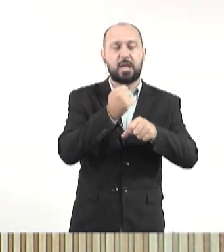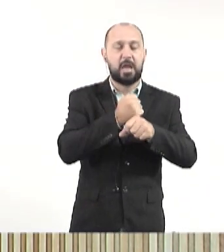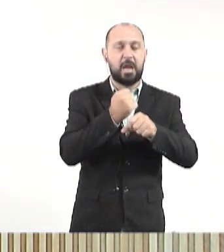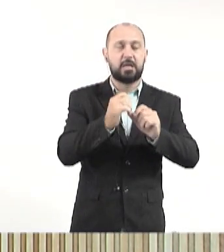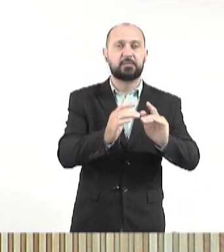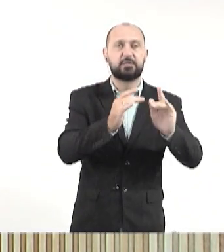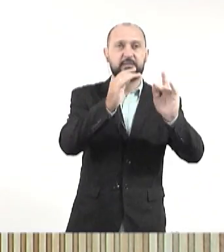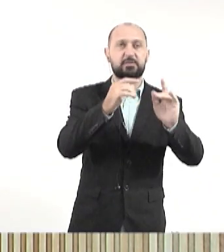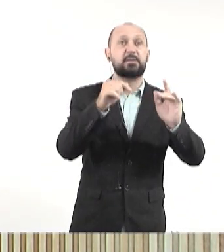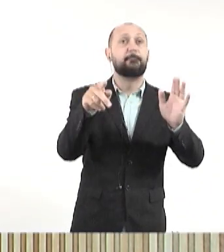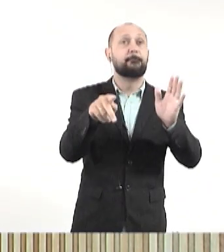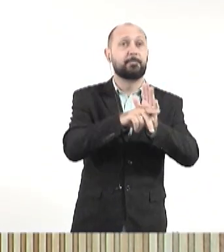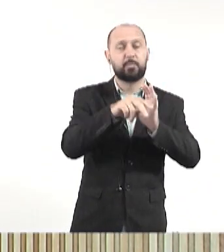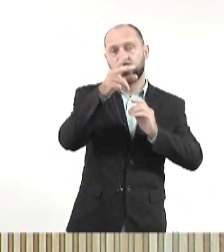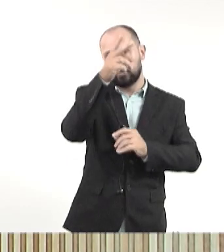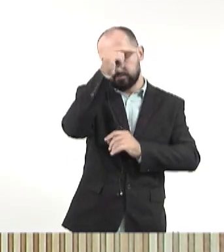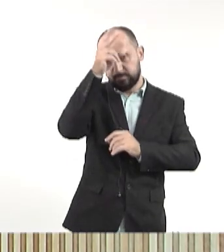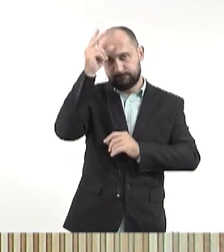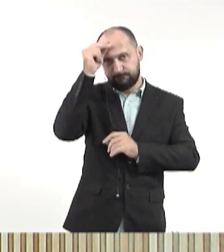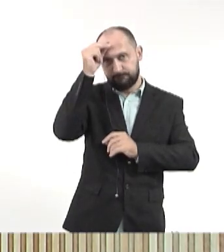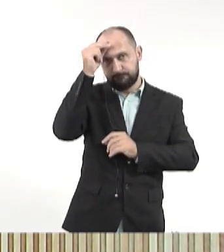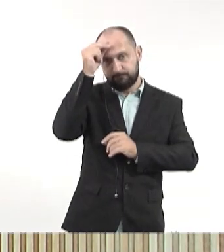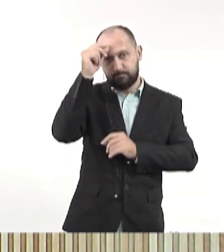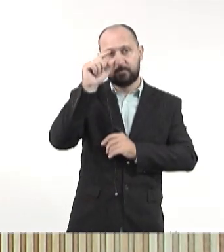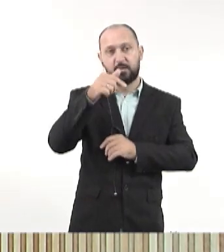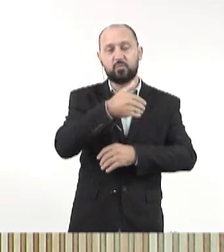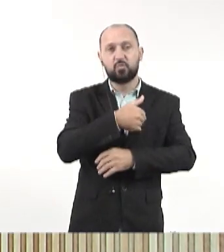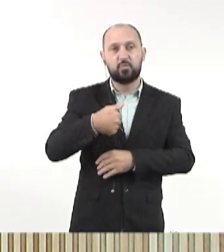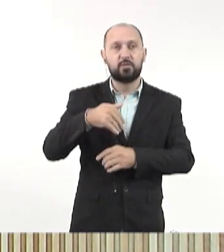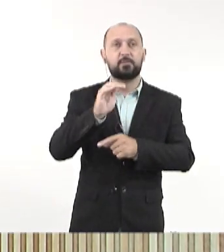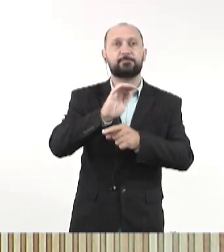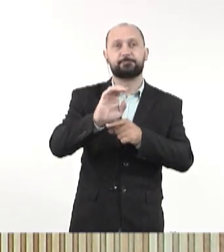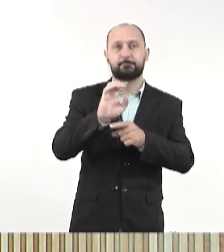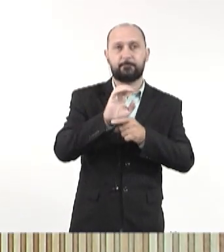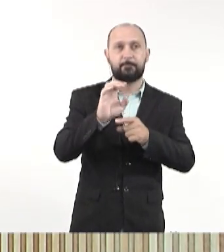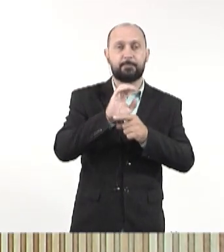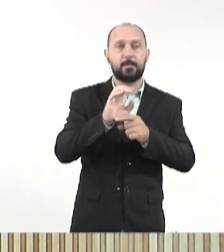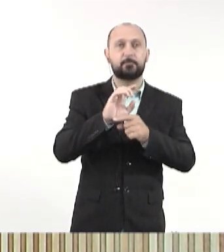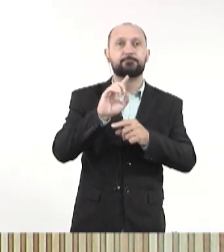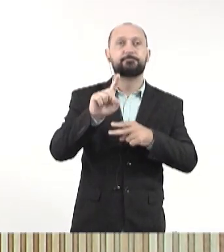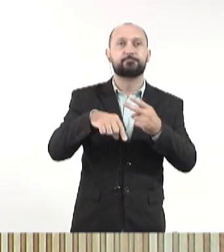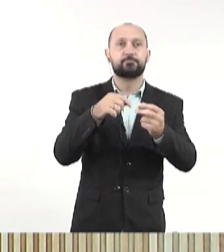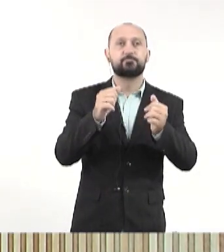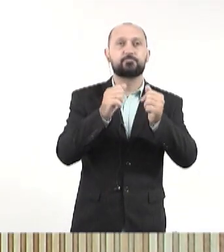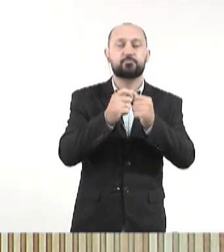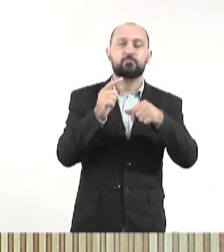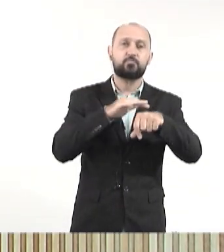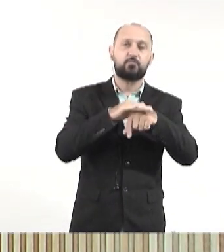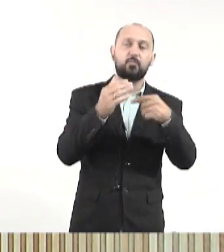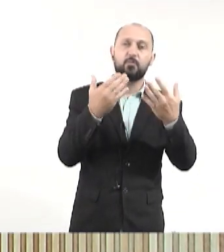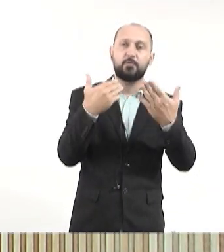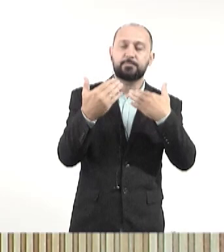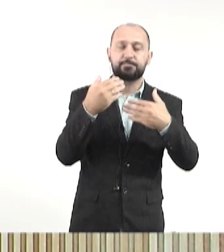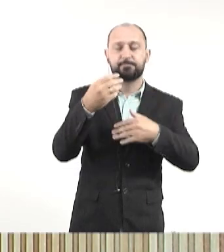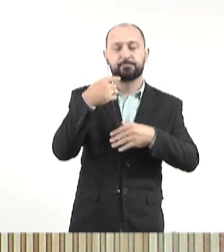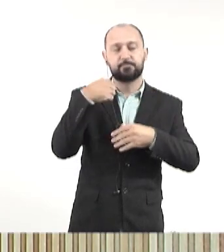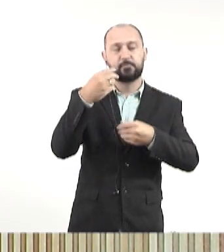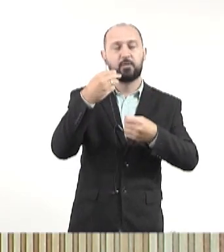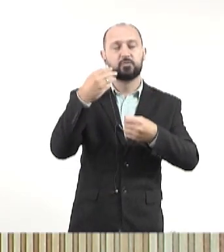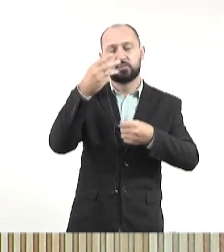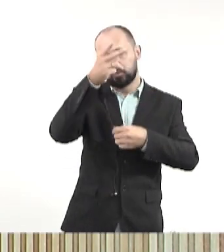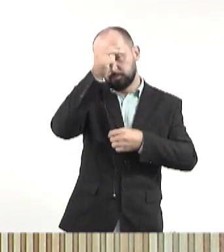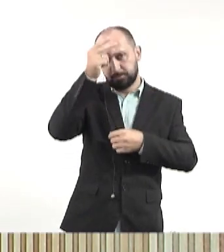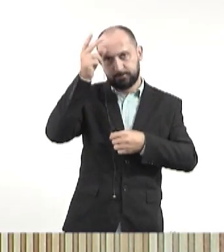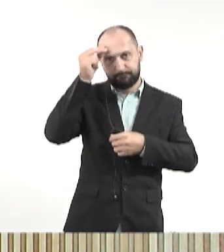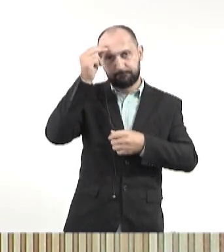precisa também pertencer ao município. Então, como pertence ao governo do estado, governo, depois, certamente, de conversas com o município, a pedido do